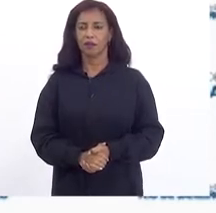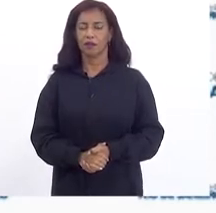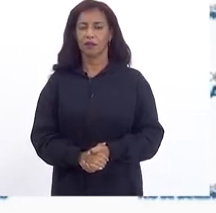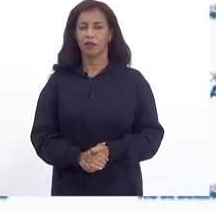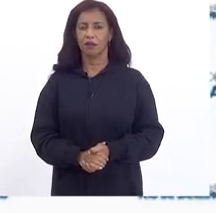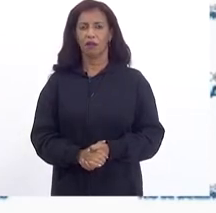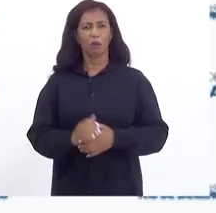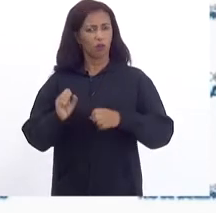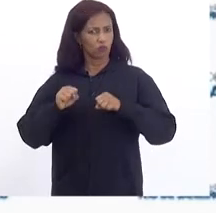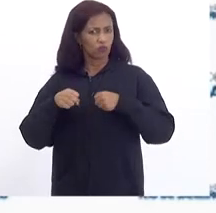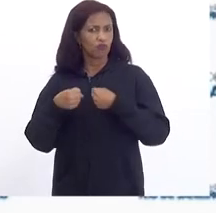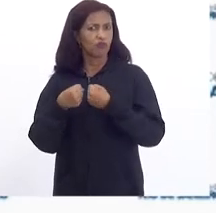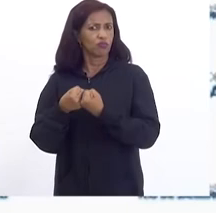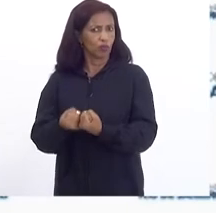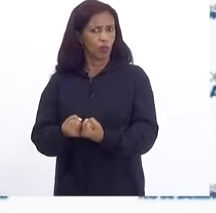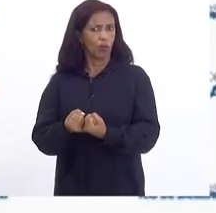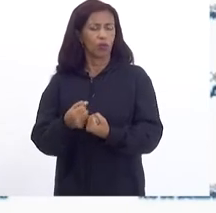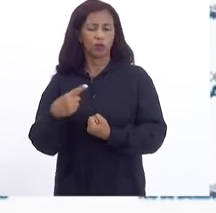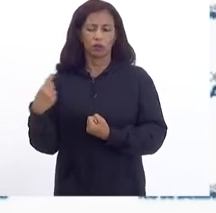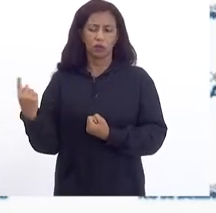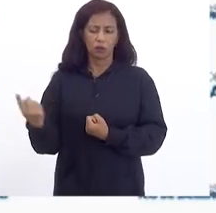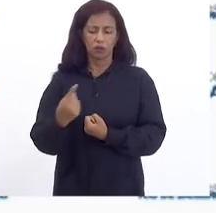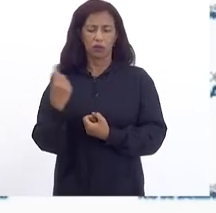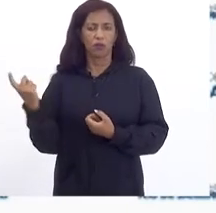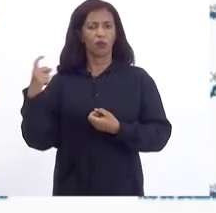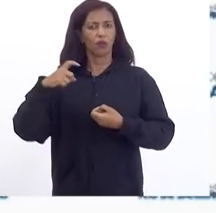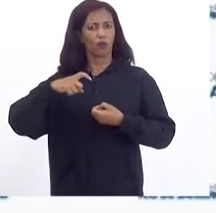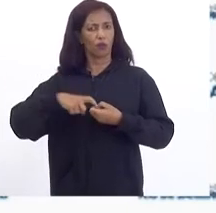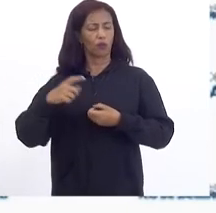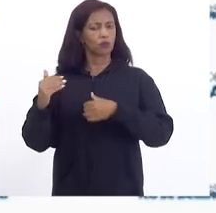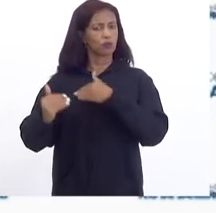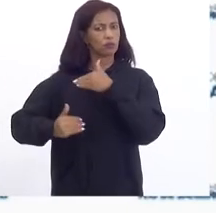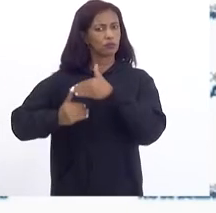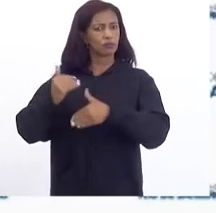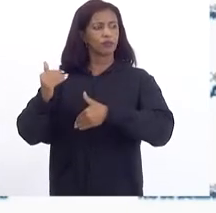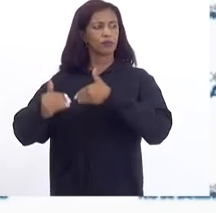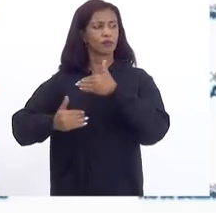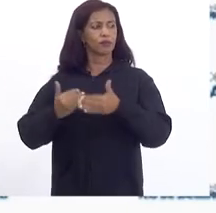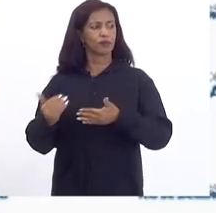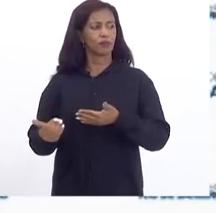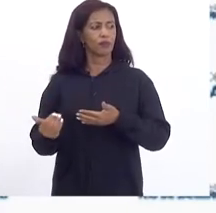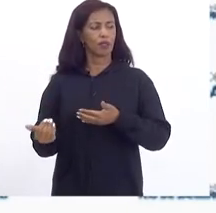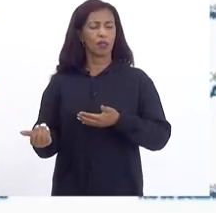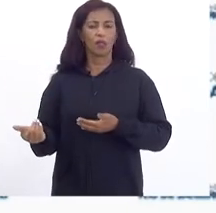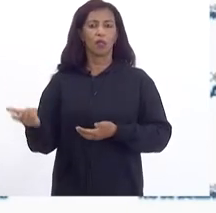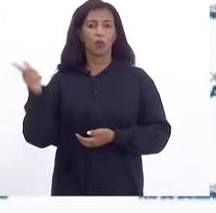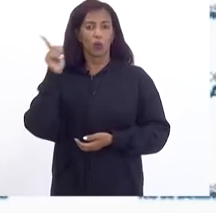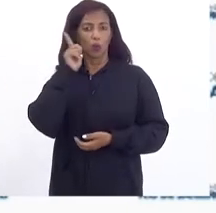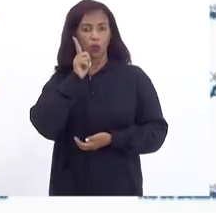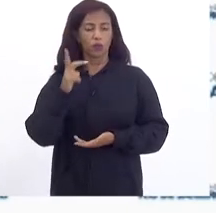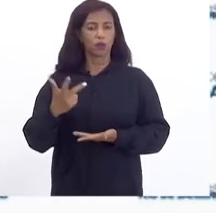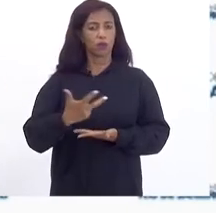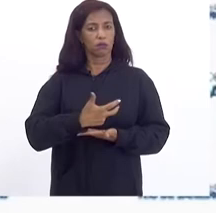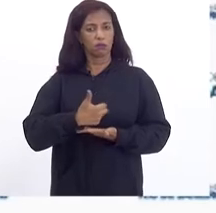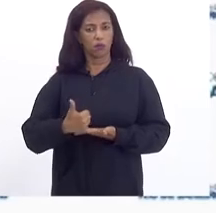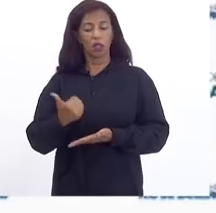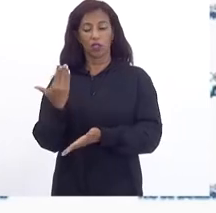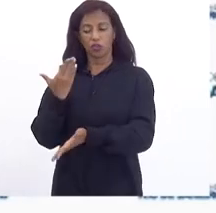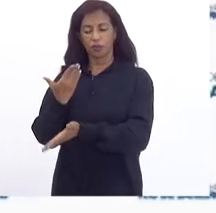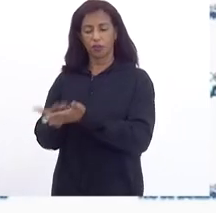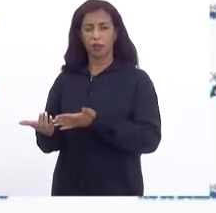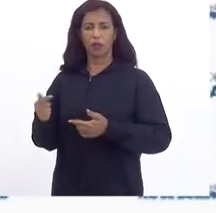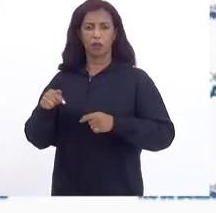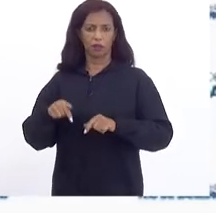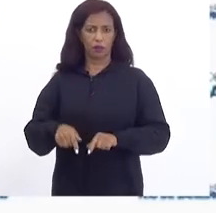Enérgica E forte Para que a gente Retome O desenvolvimento E resgate Essas indústrias Que nós perdemos Aqui